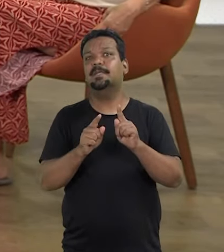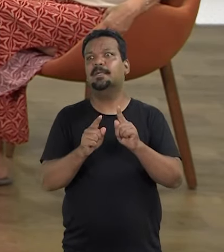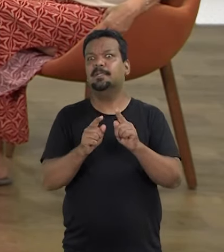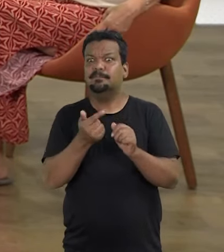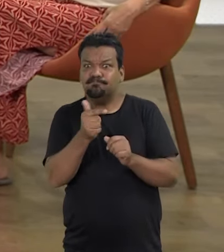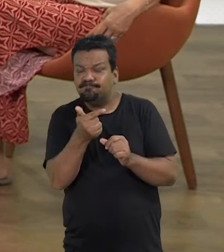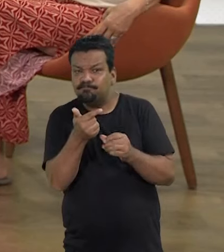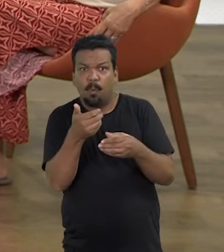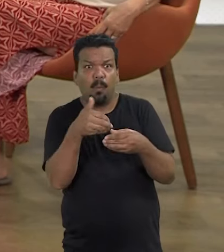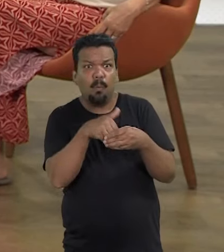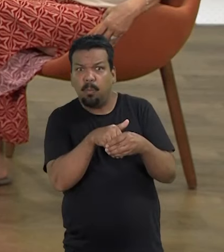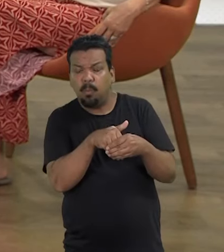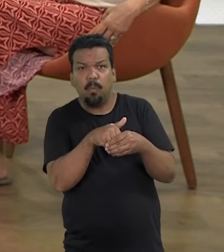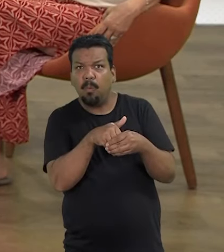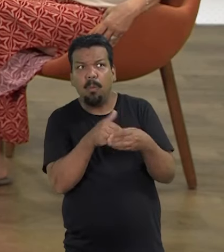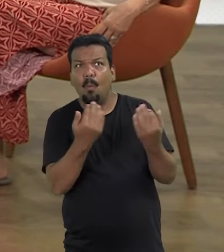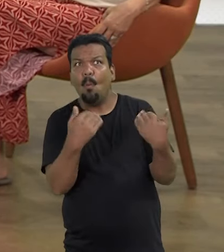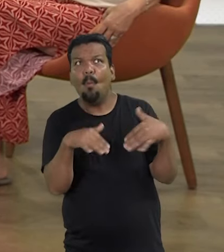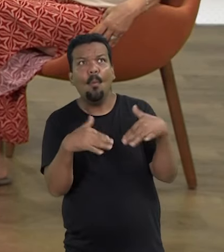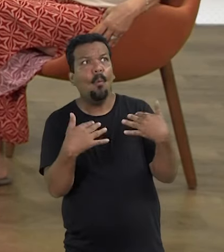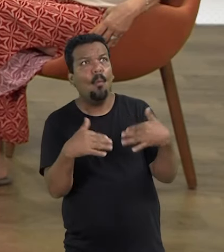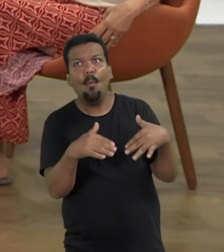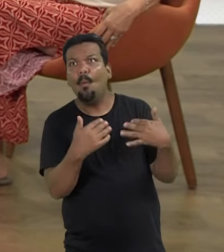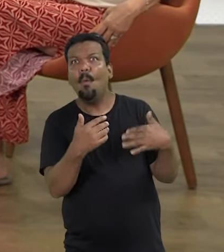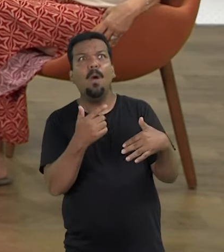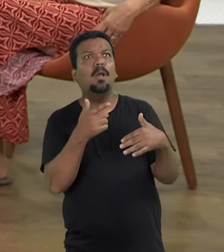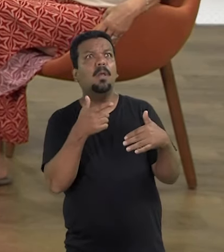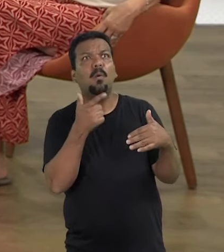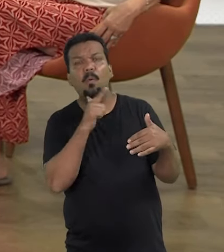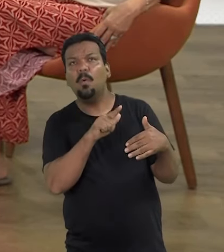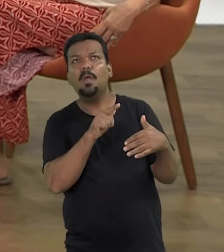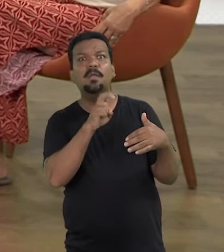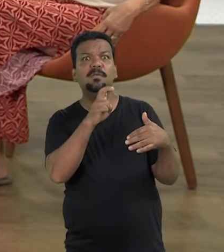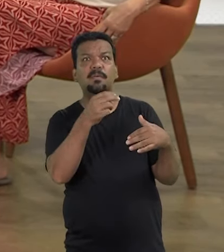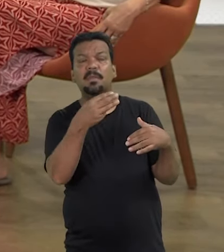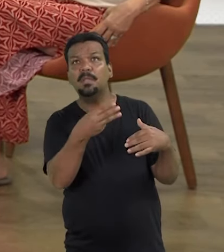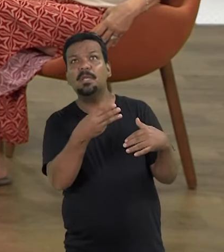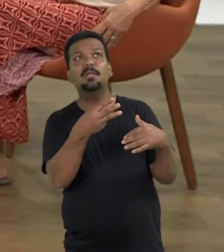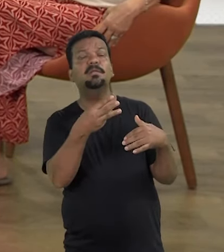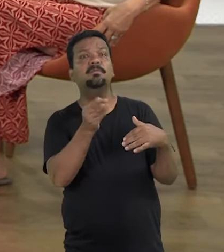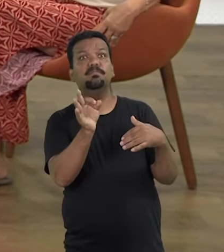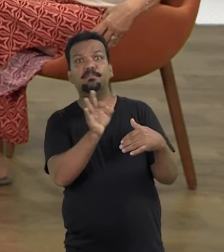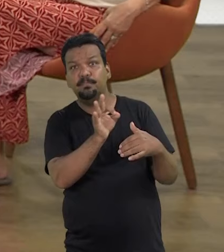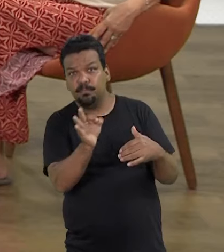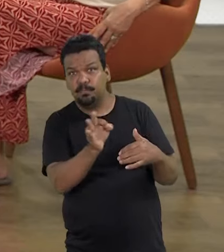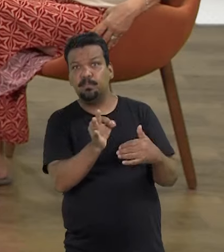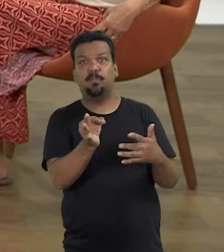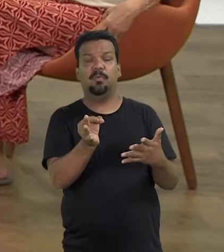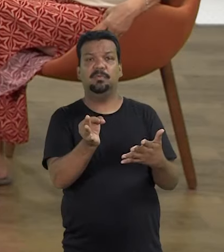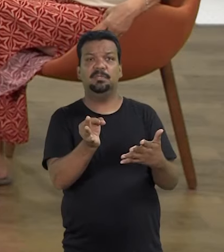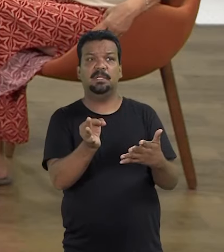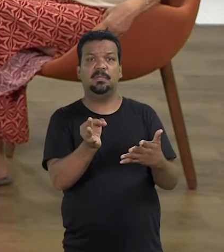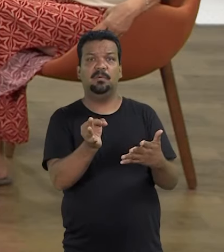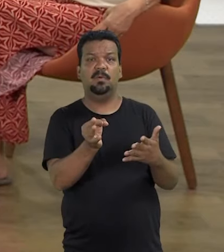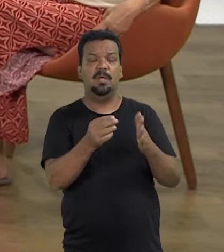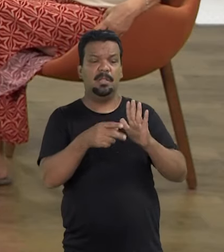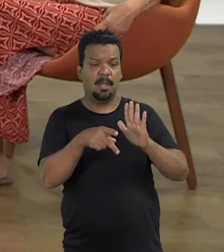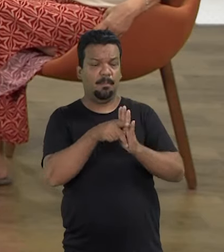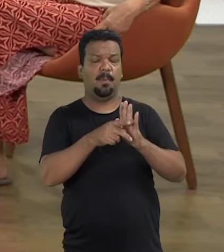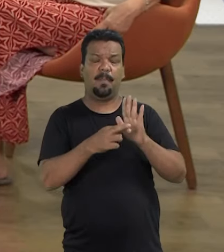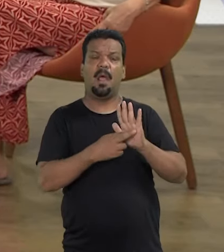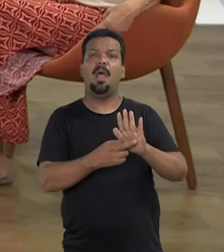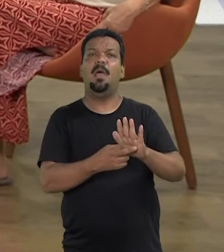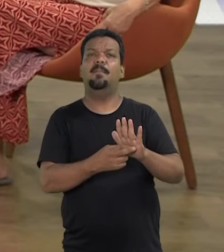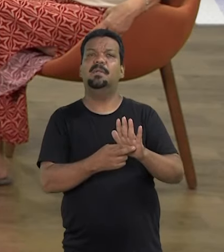democracia. Sem esse voto, sem a gente atingir os 53% de